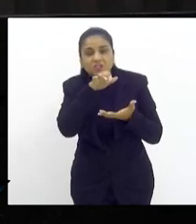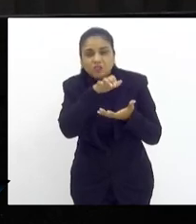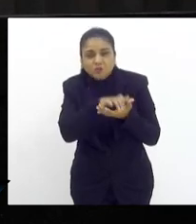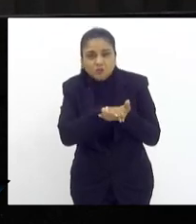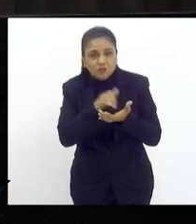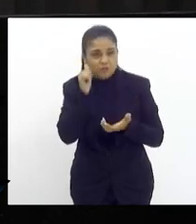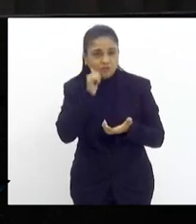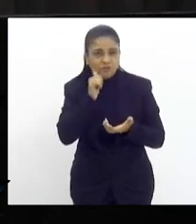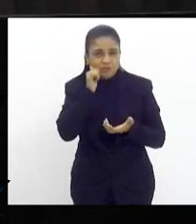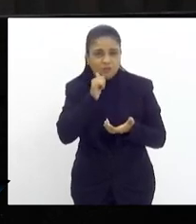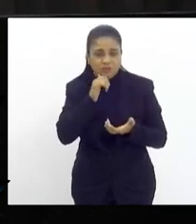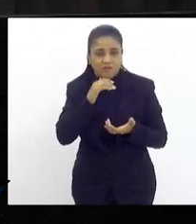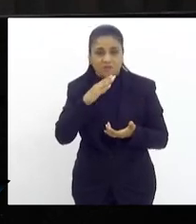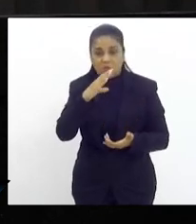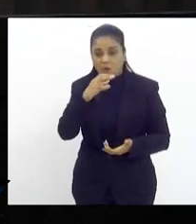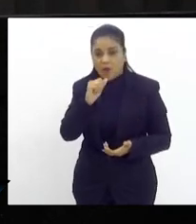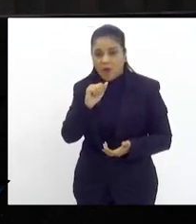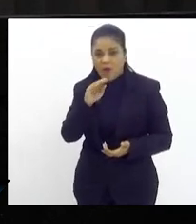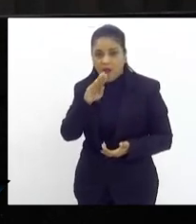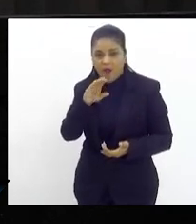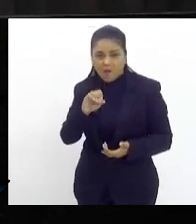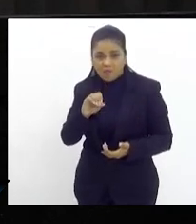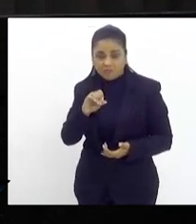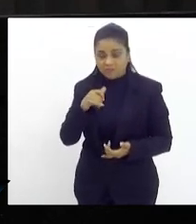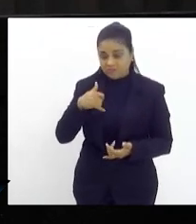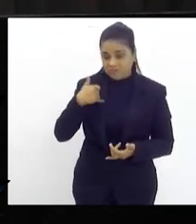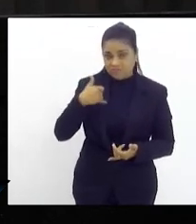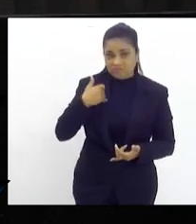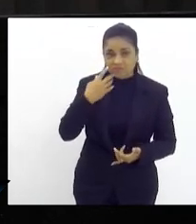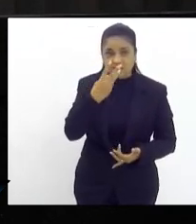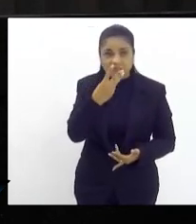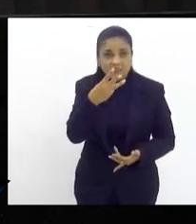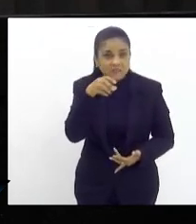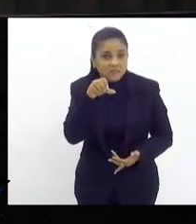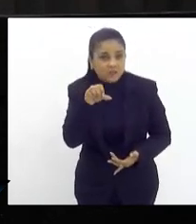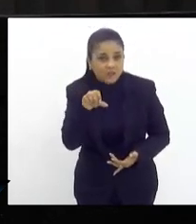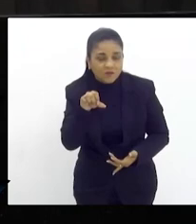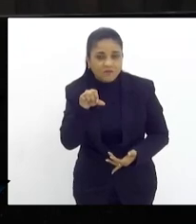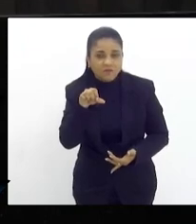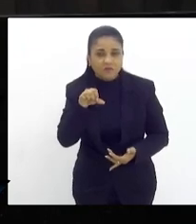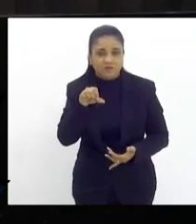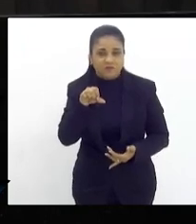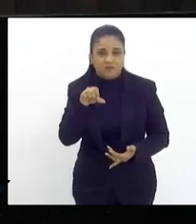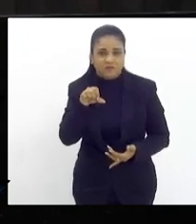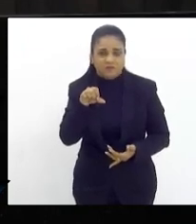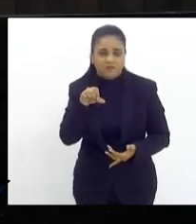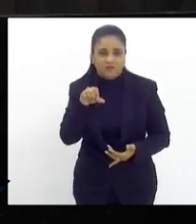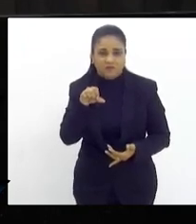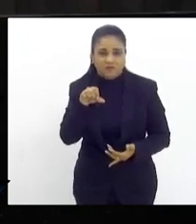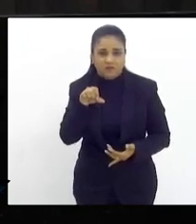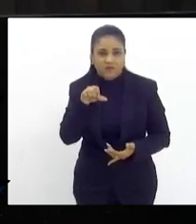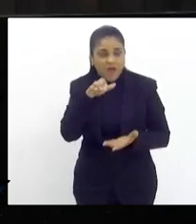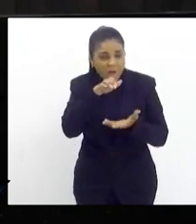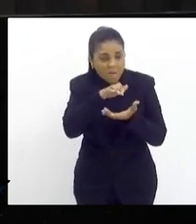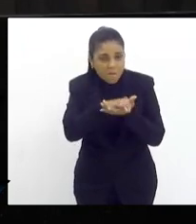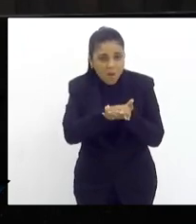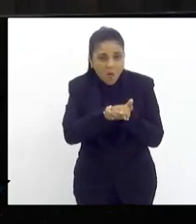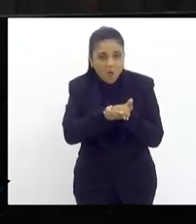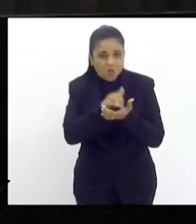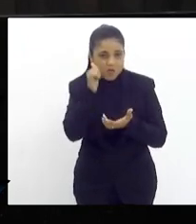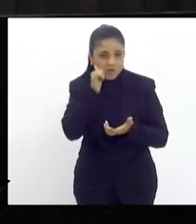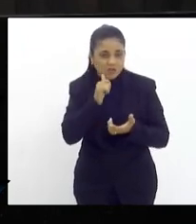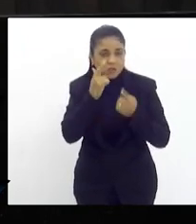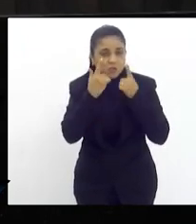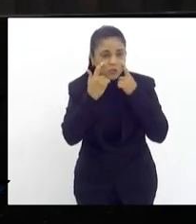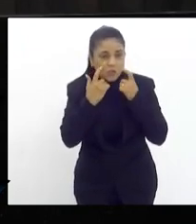do cabo de 39 anos chorando olhando para o médico e falando